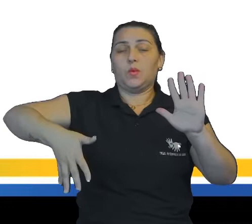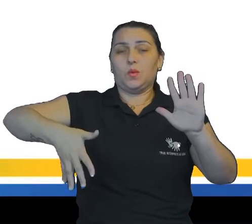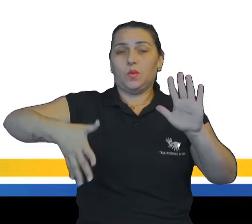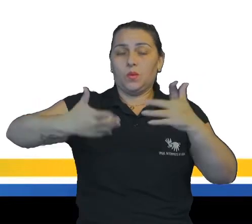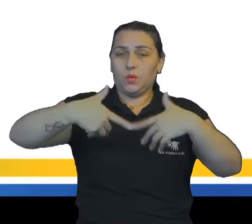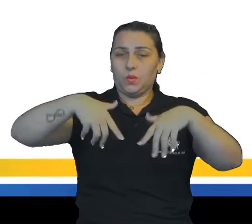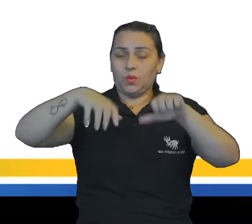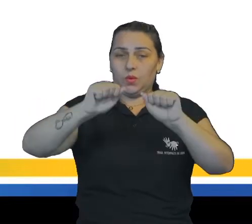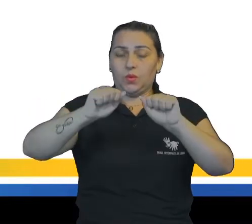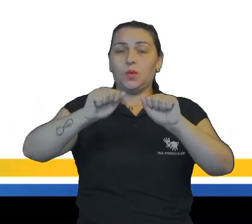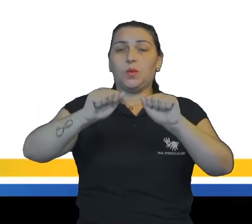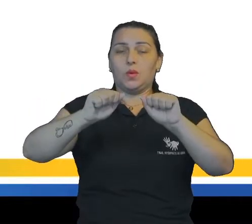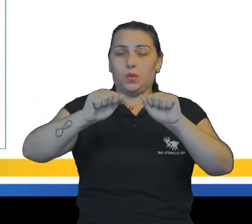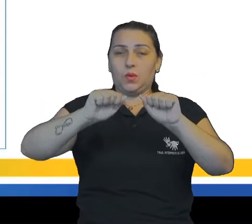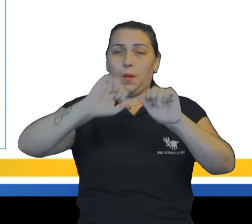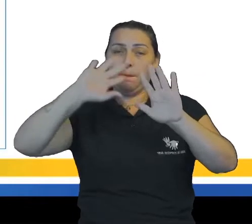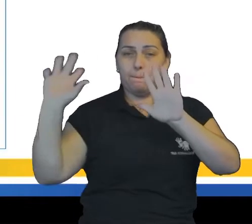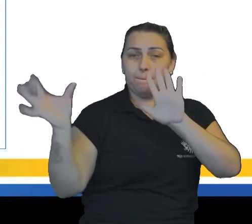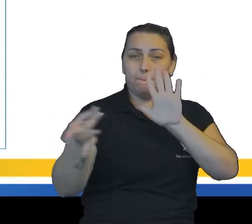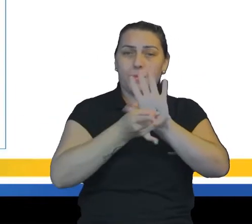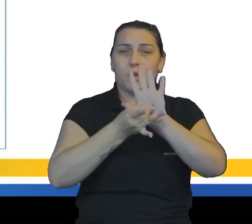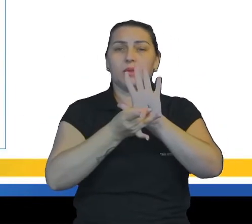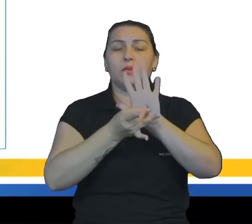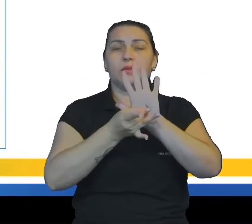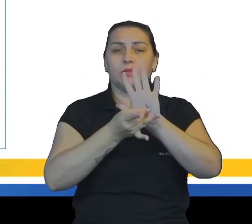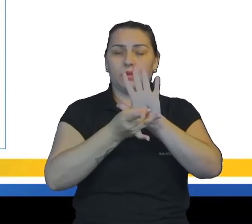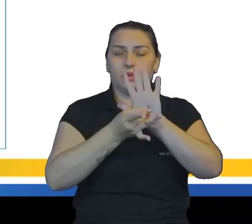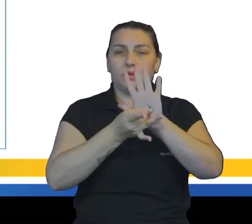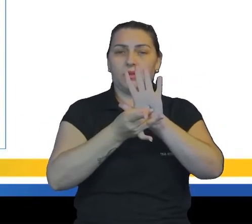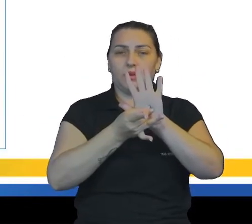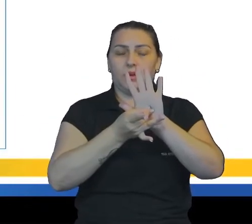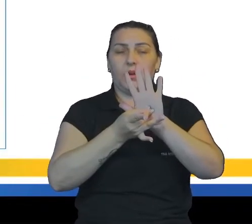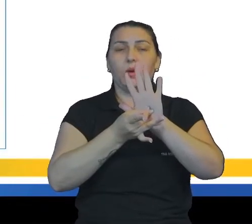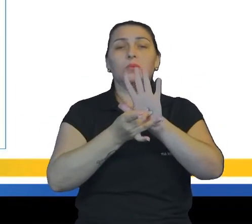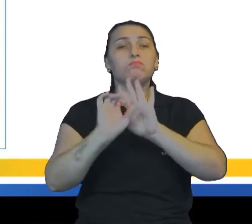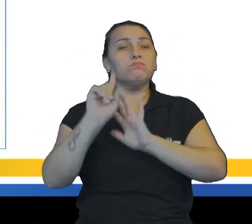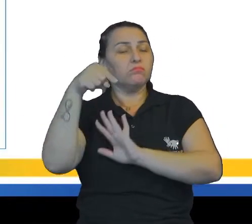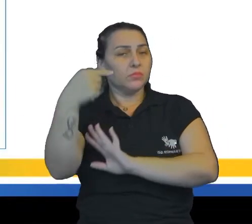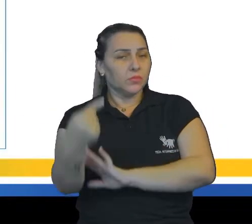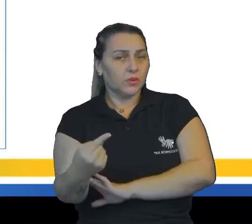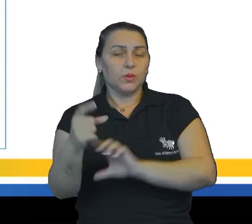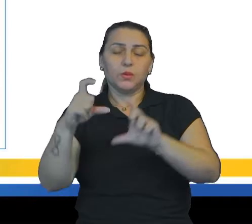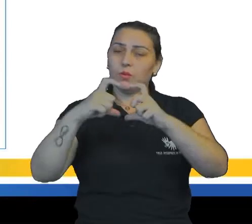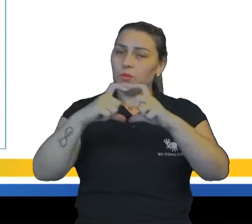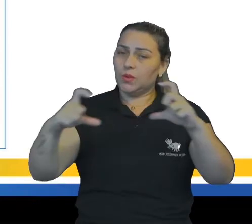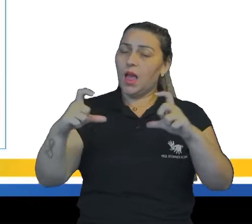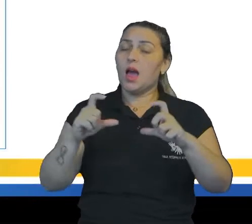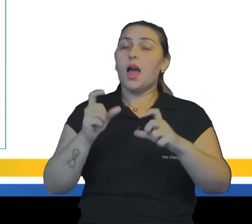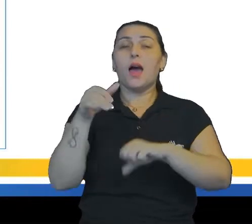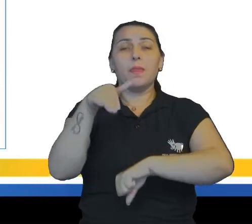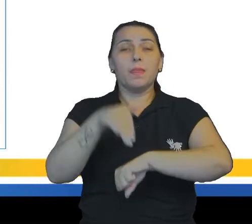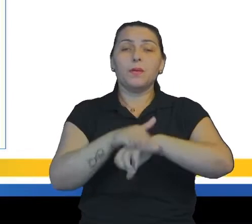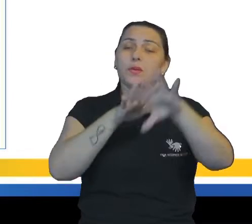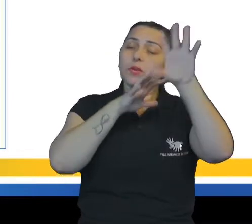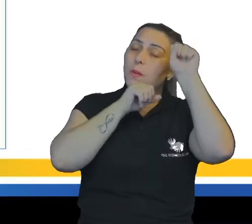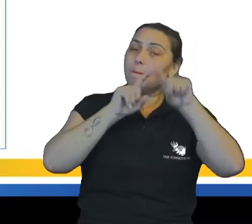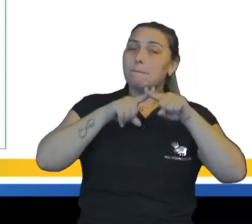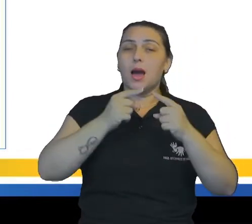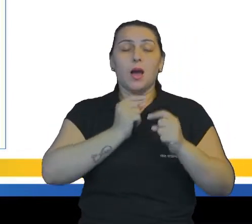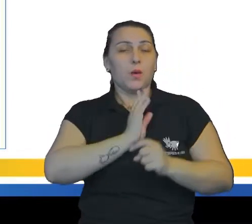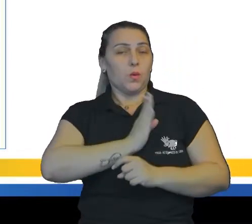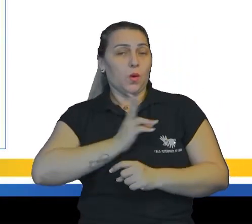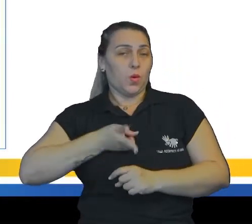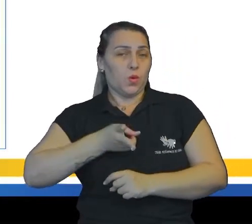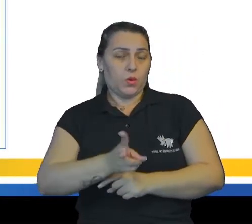personificação. No restante do trecho, que é De noite eu ia dormir, mas o coração se